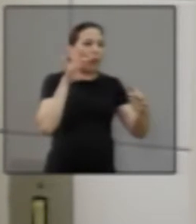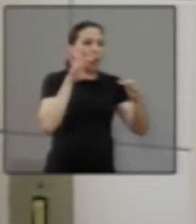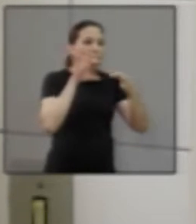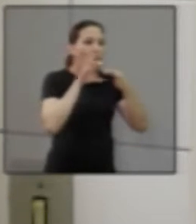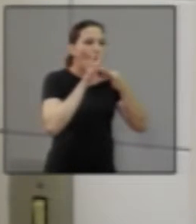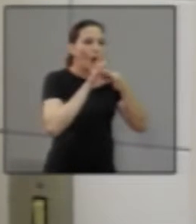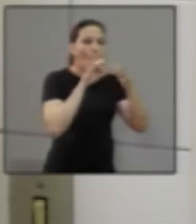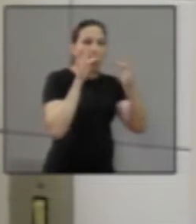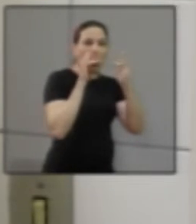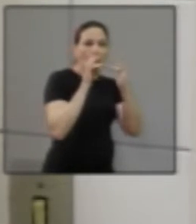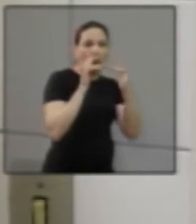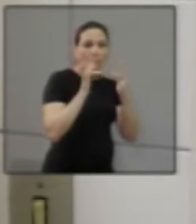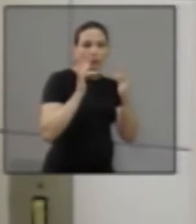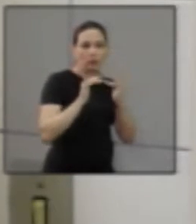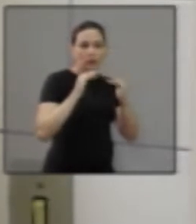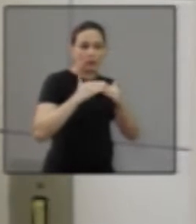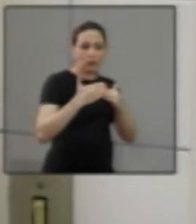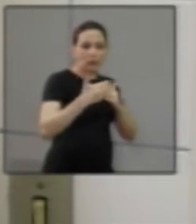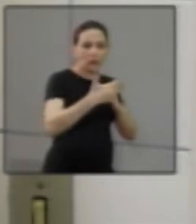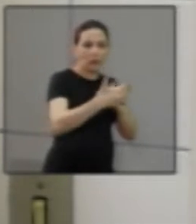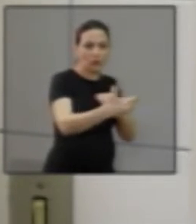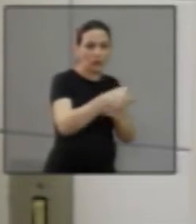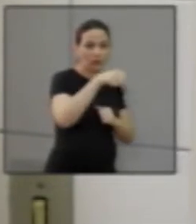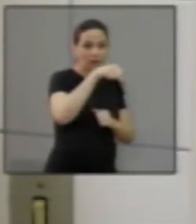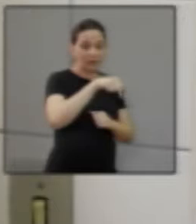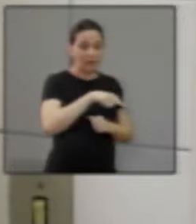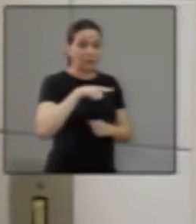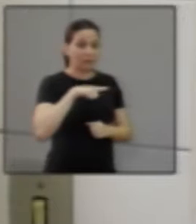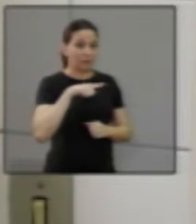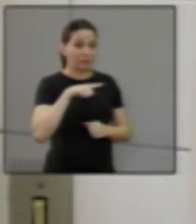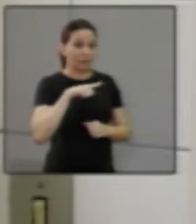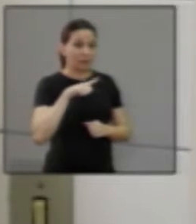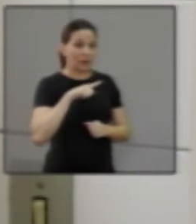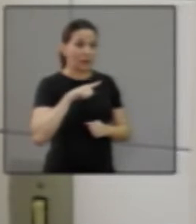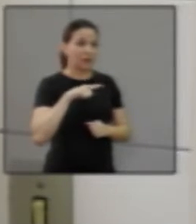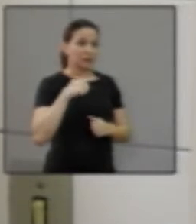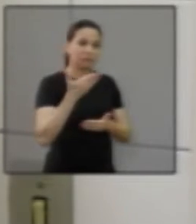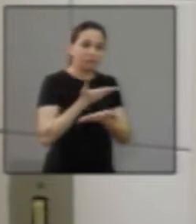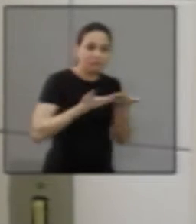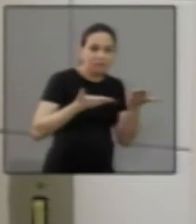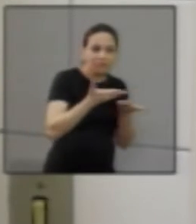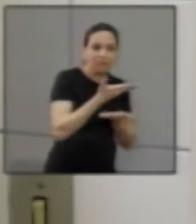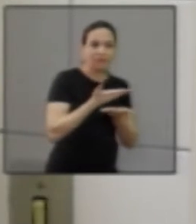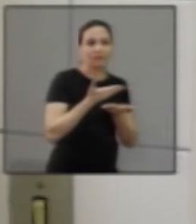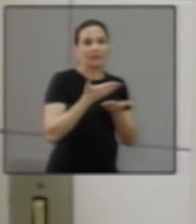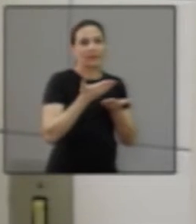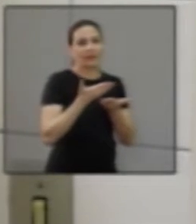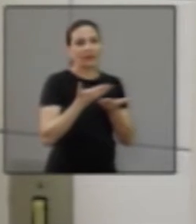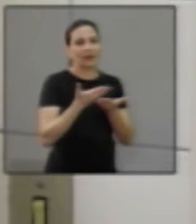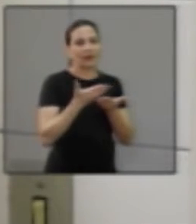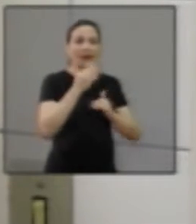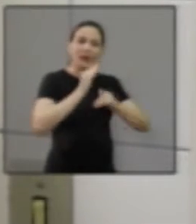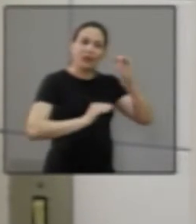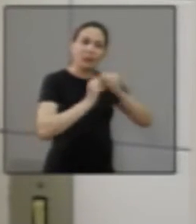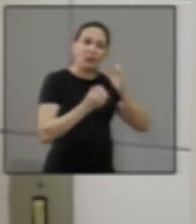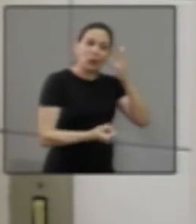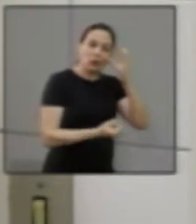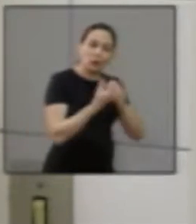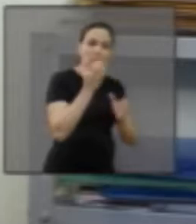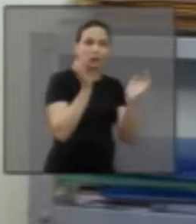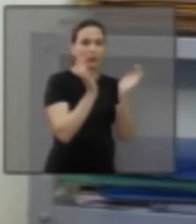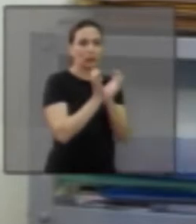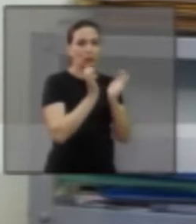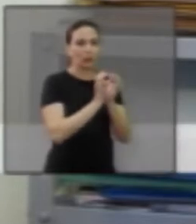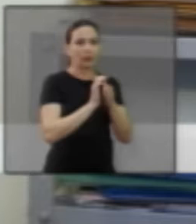importante para que isso aconteça, eles são o nosso elo lá fora, o contato. E aí, a gente pôs em prática.